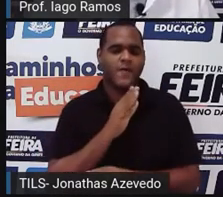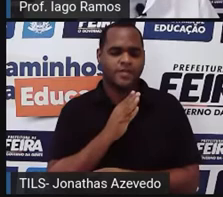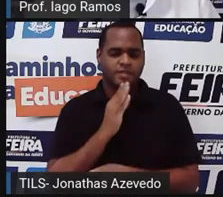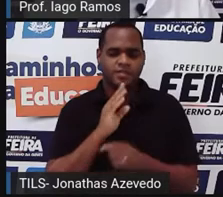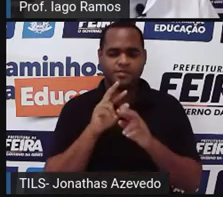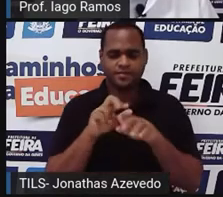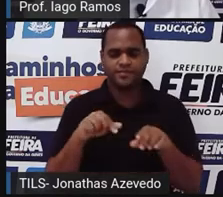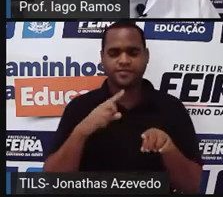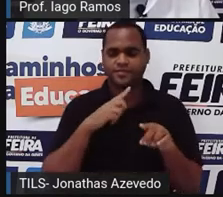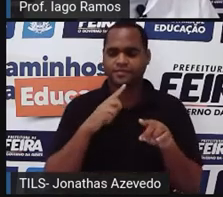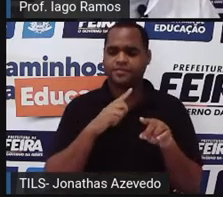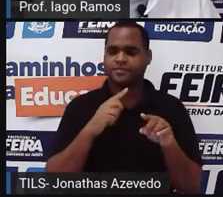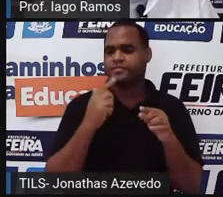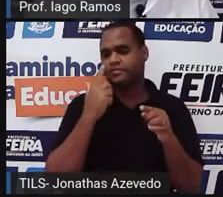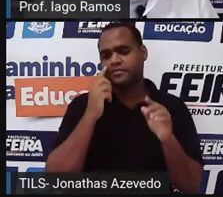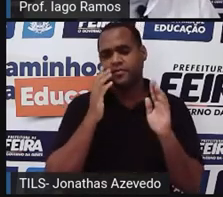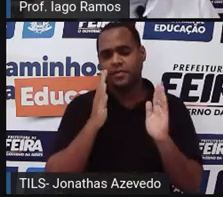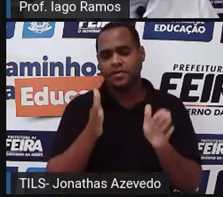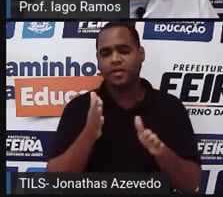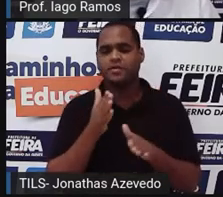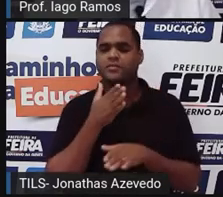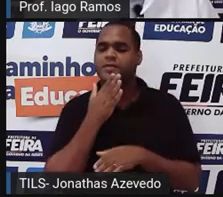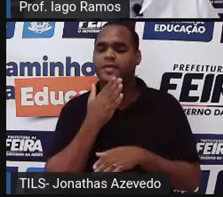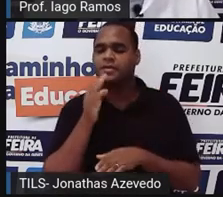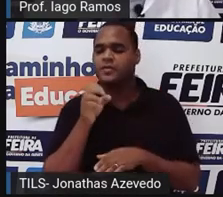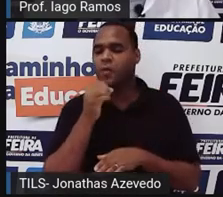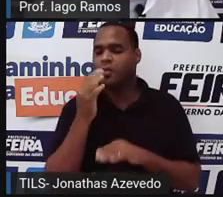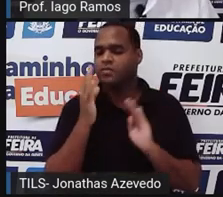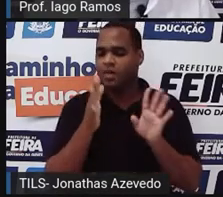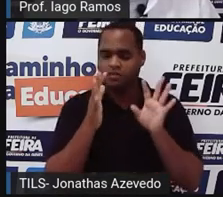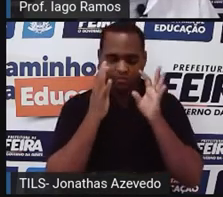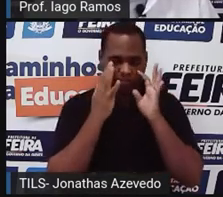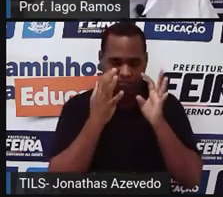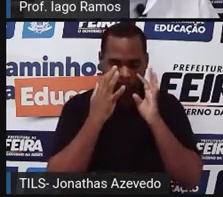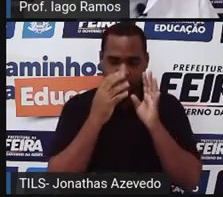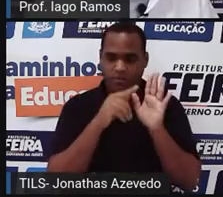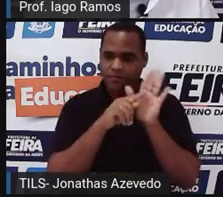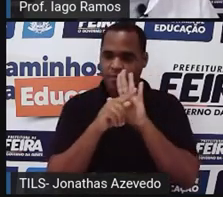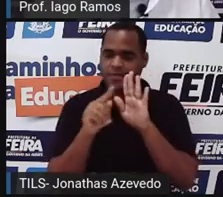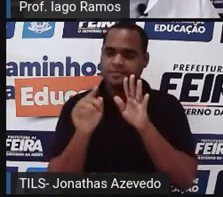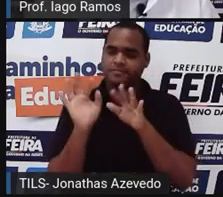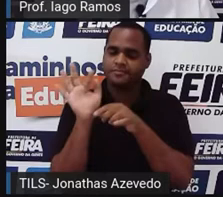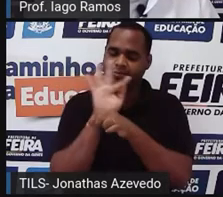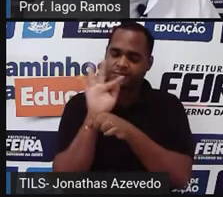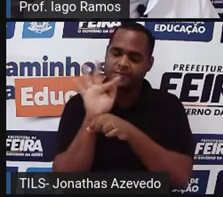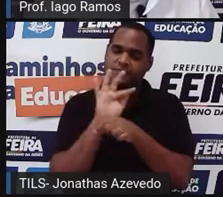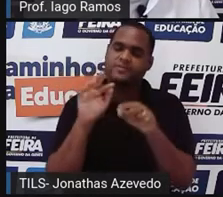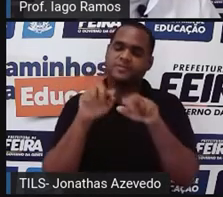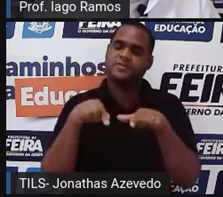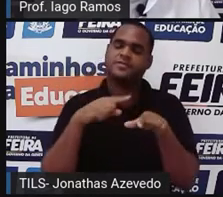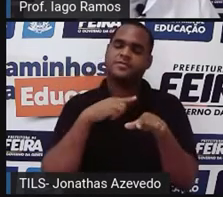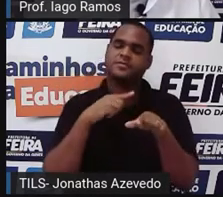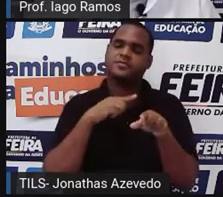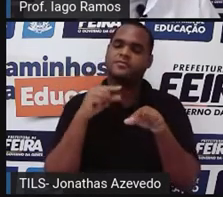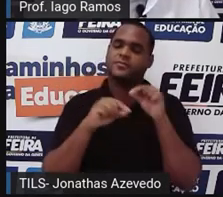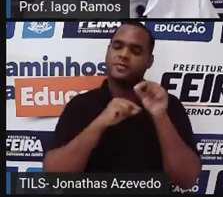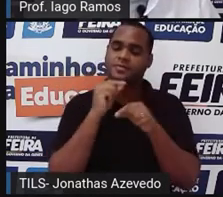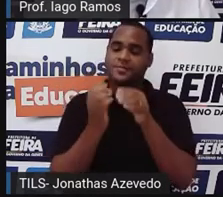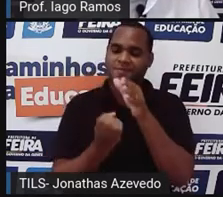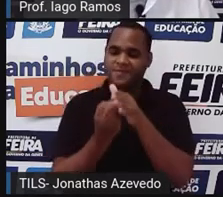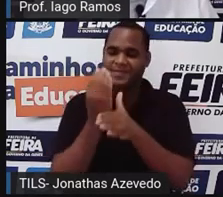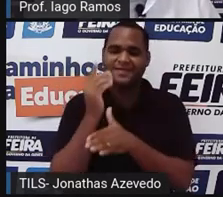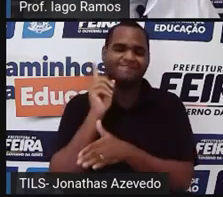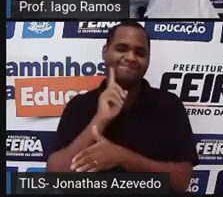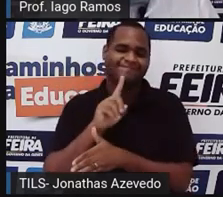a gente certamente já ouviu ou já viu ela em filmes aí produzidos lá nos